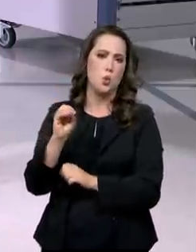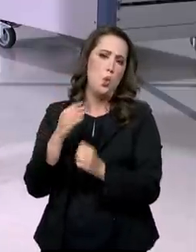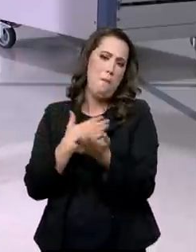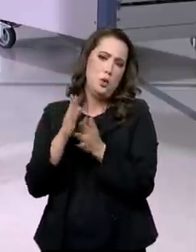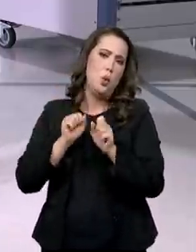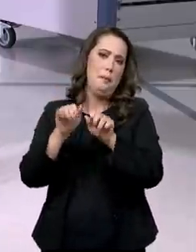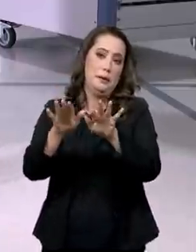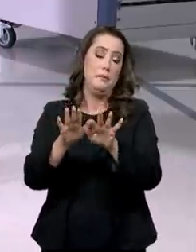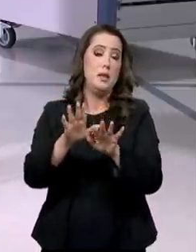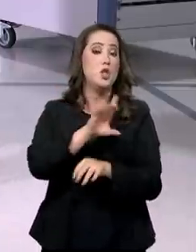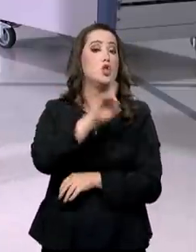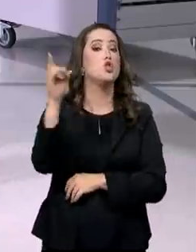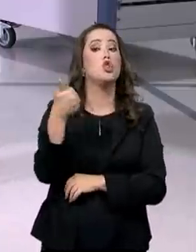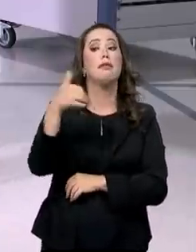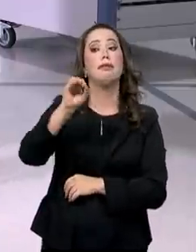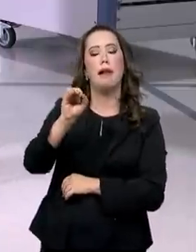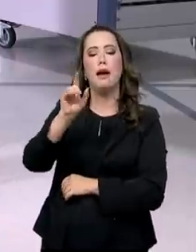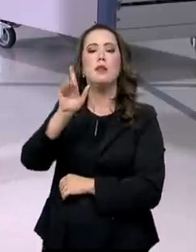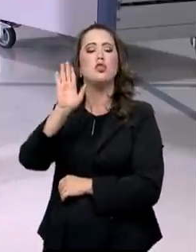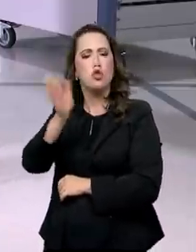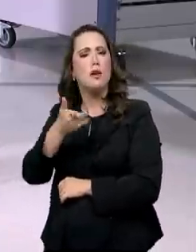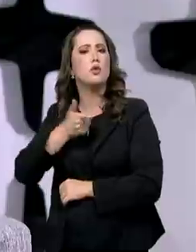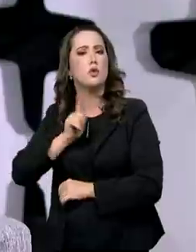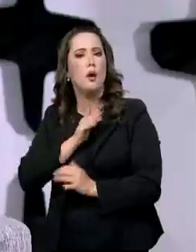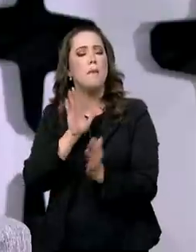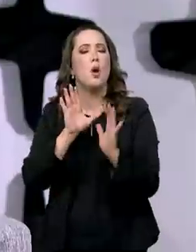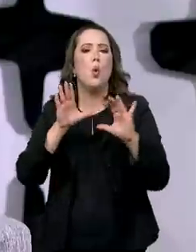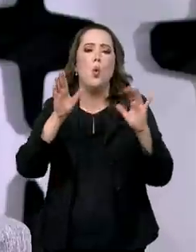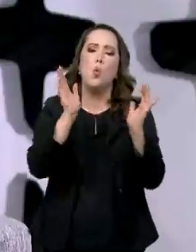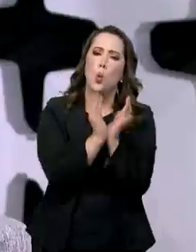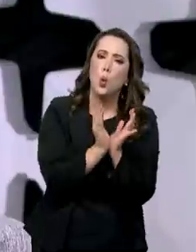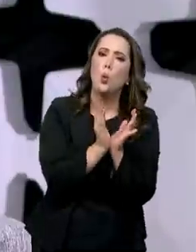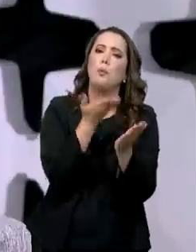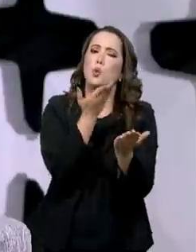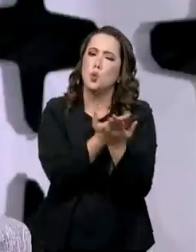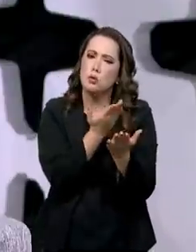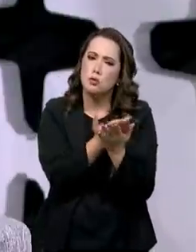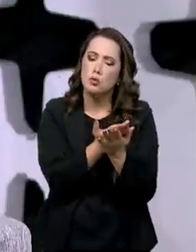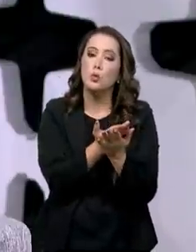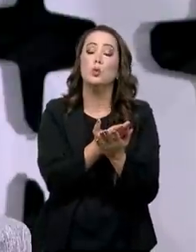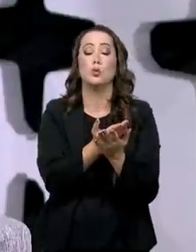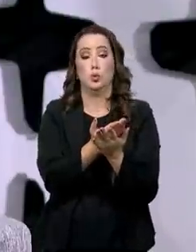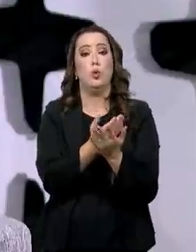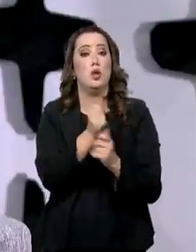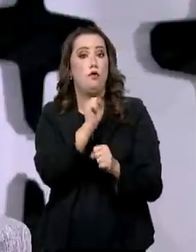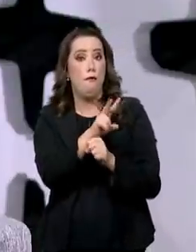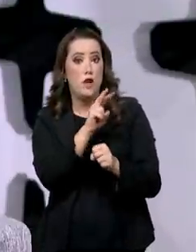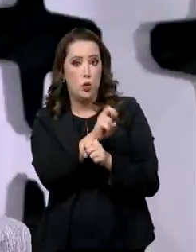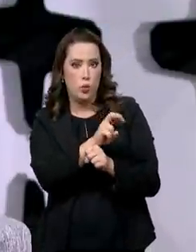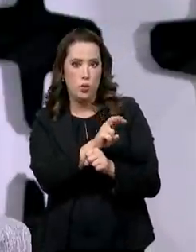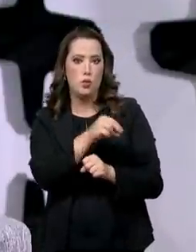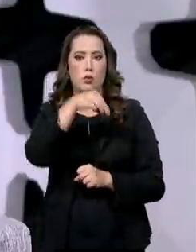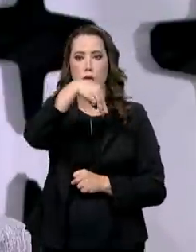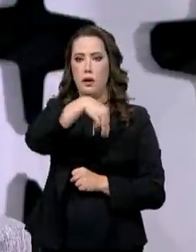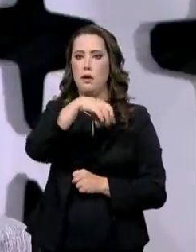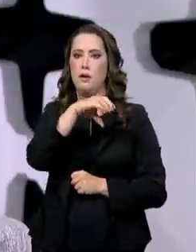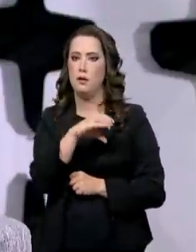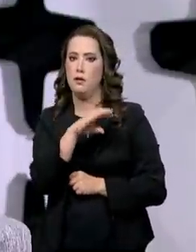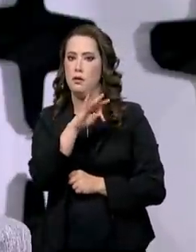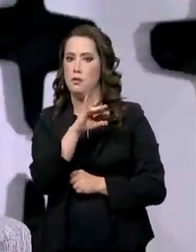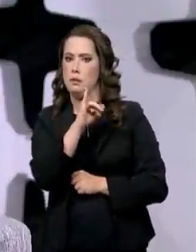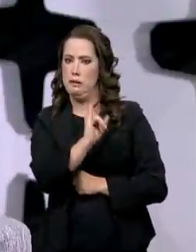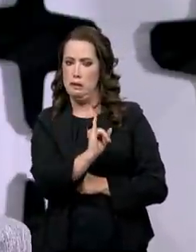nós já tínhamos estabelecido a Rede Vírus MCTI. A Rede Vírus MCTI é uma rede de pesquisadores, especialistas em vírus